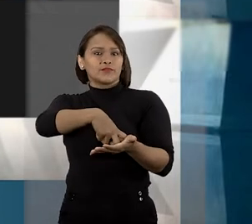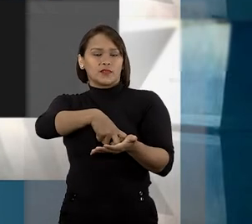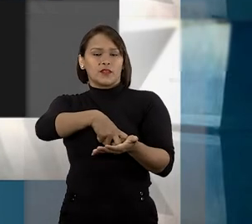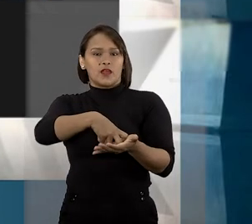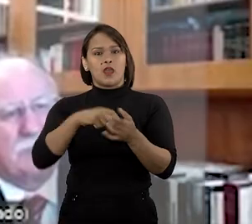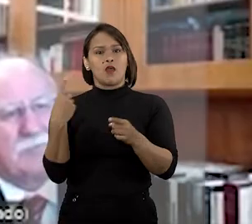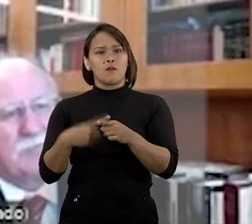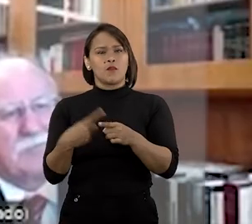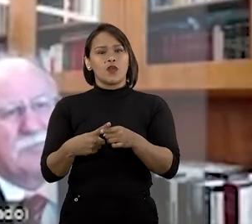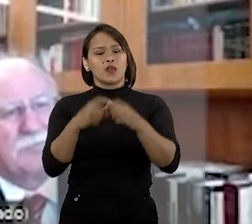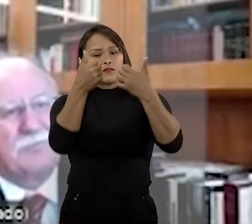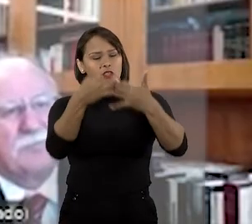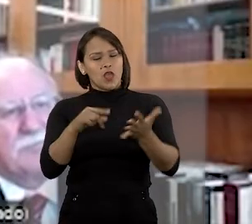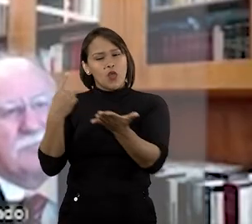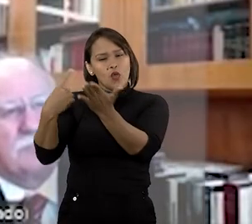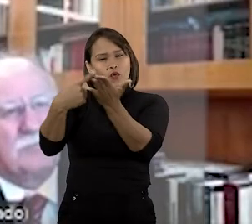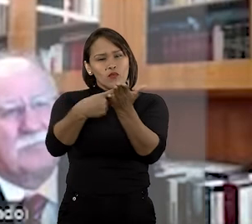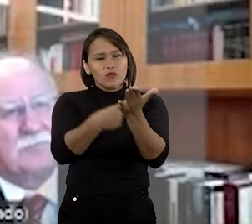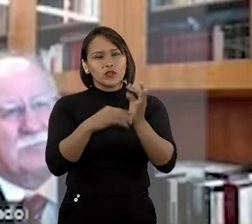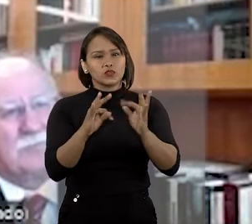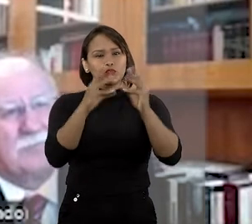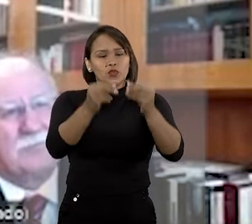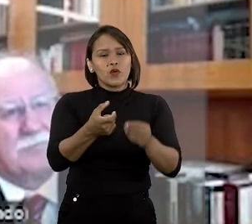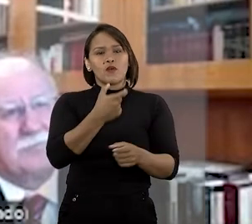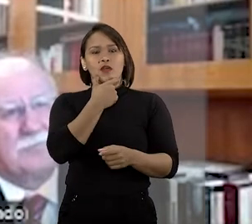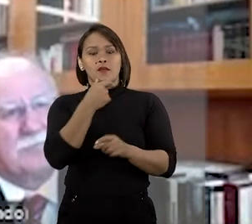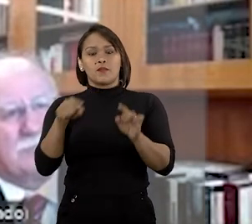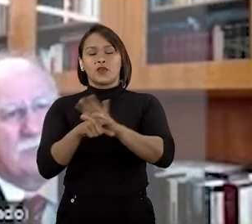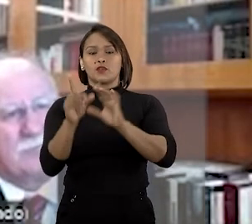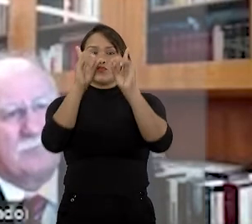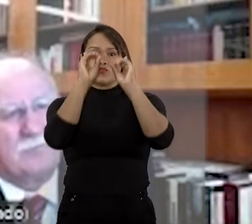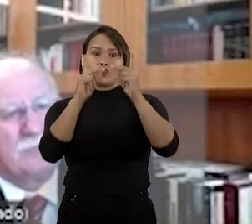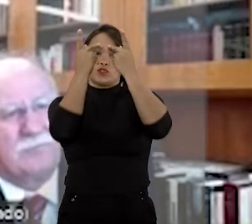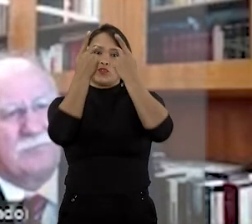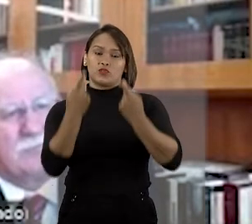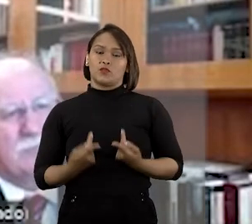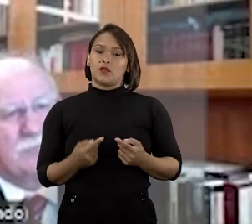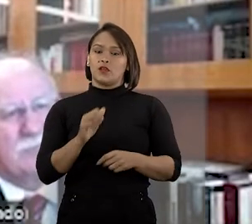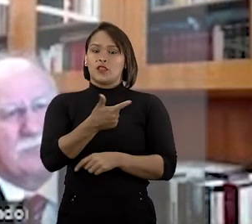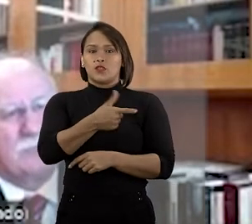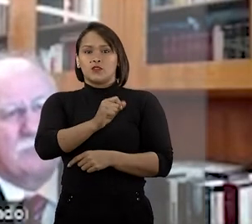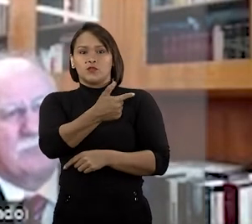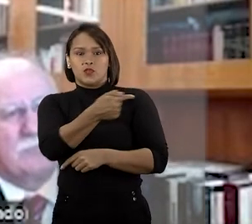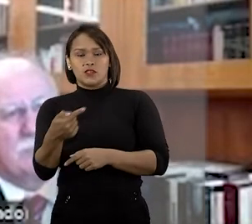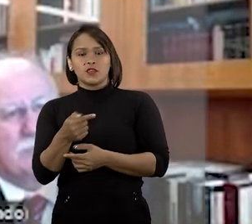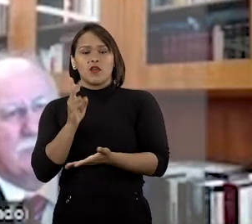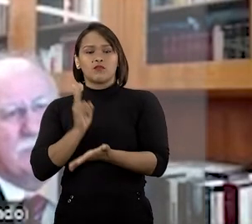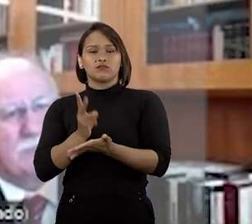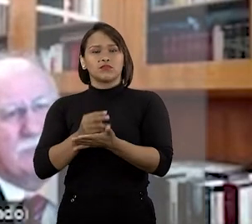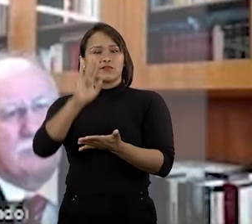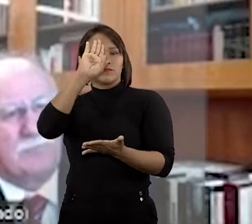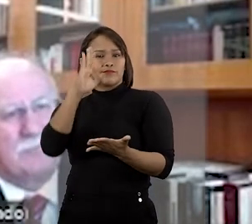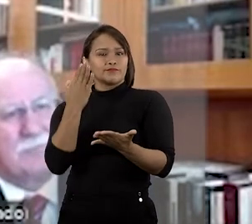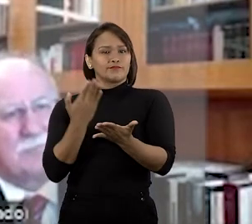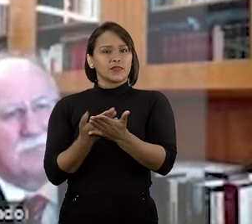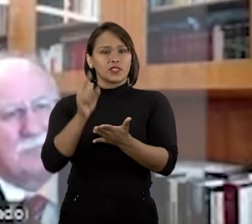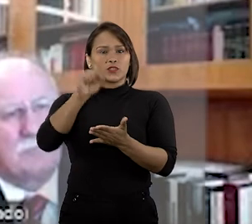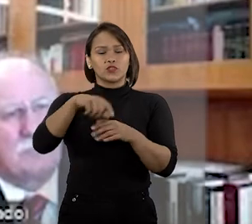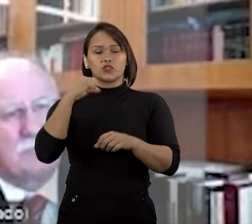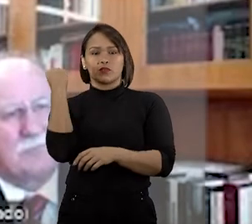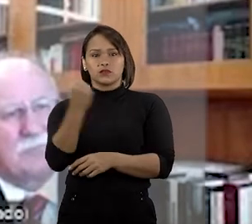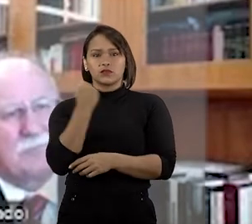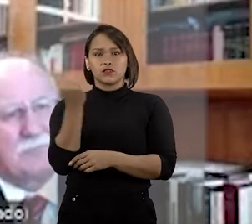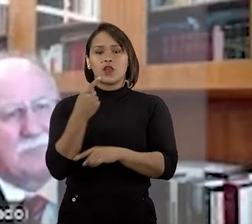do Rio de Janeiro, os quais têm cumprido a decisão da Corte Interamericana de Direitos Humanos, que em 2017 reconheceu a